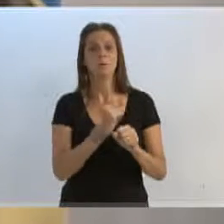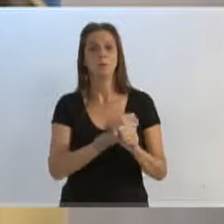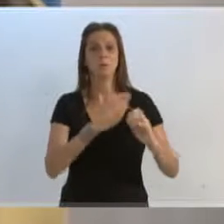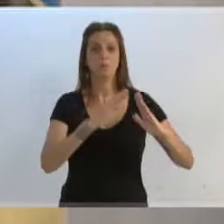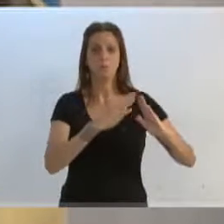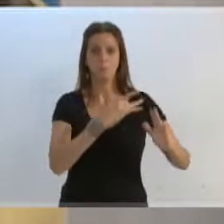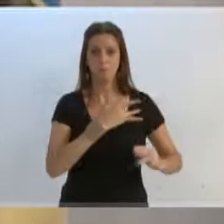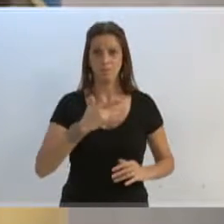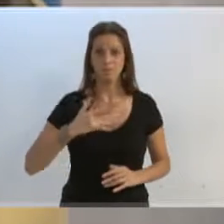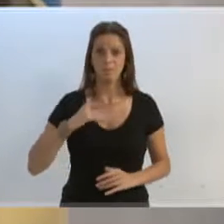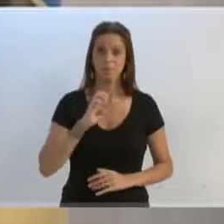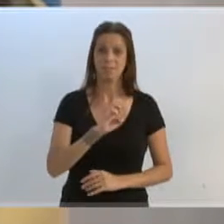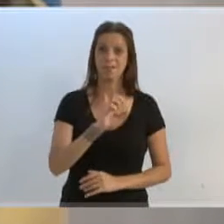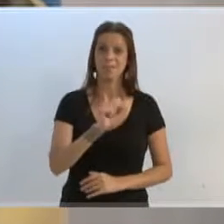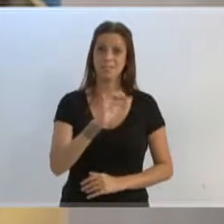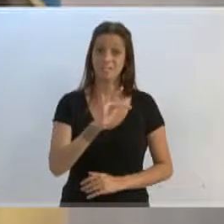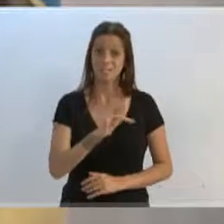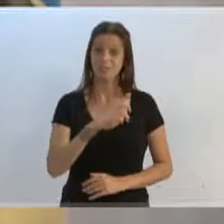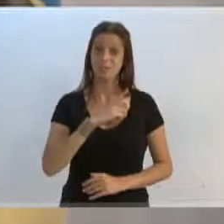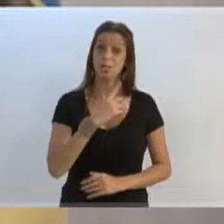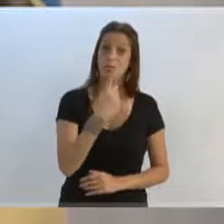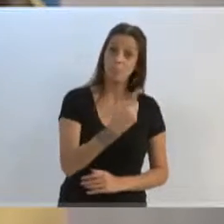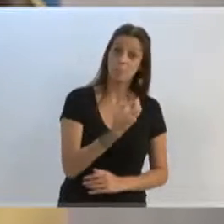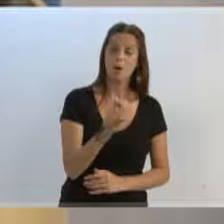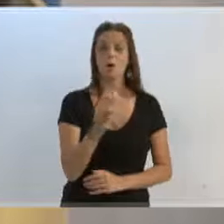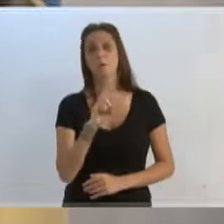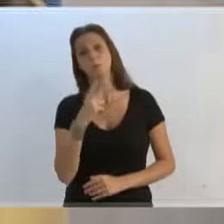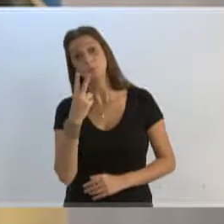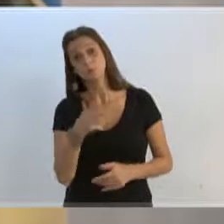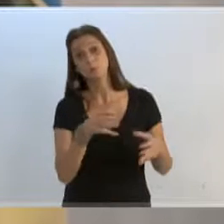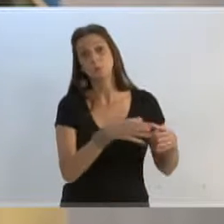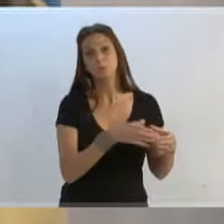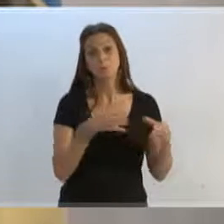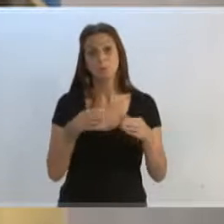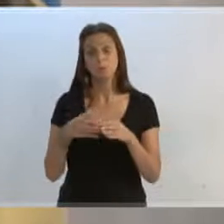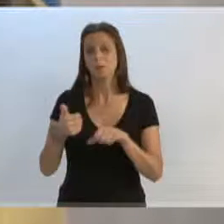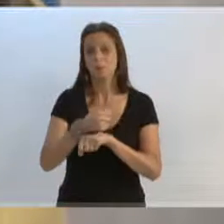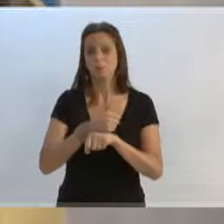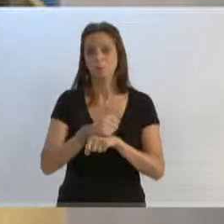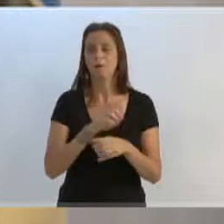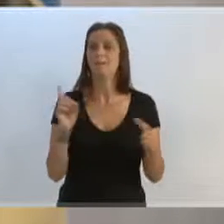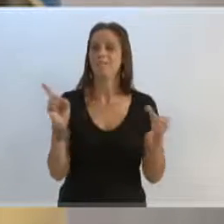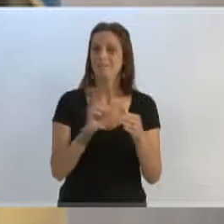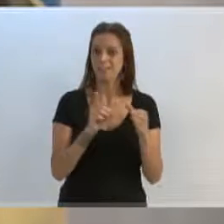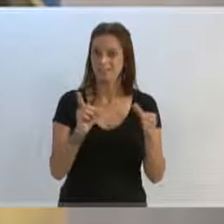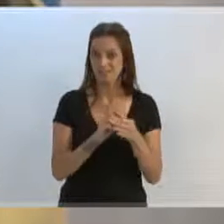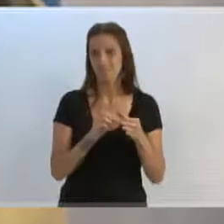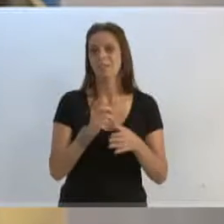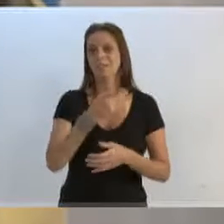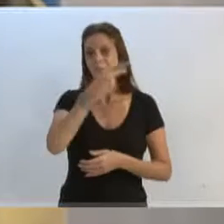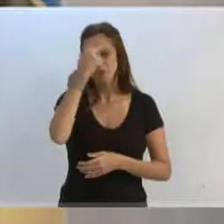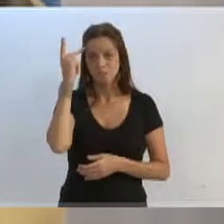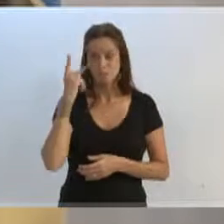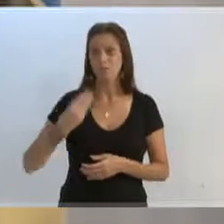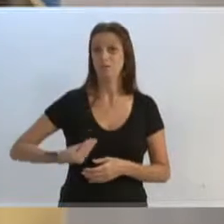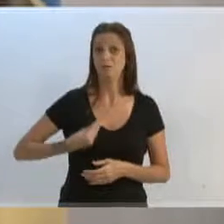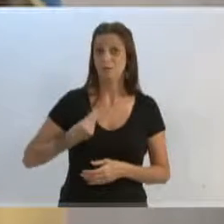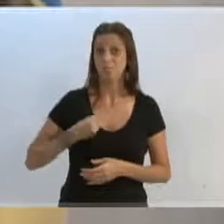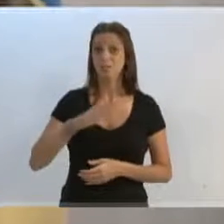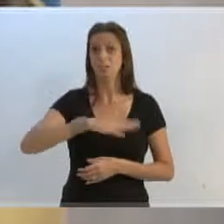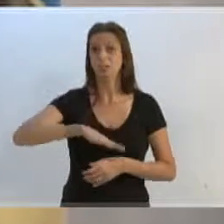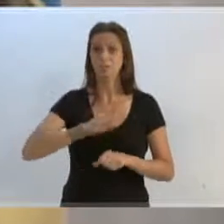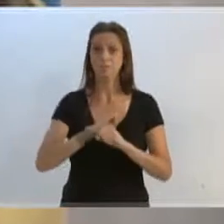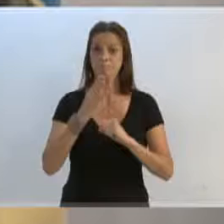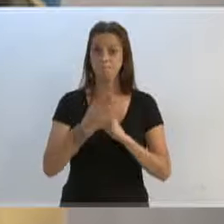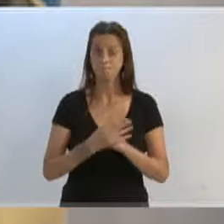uma ou duas equipes para poder atender a demanda que tem lá. Eu quero agradecer a nossa reitora, que